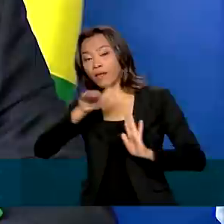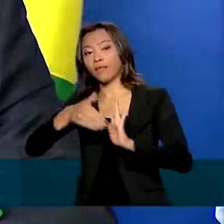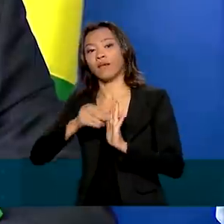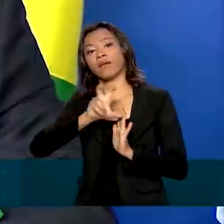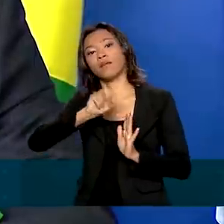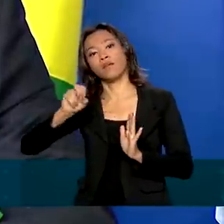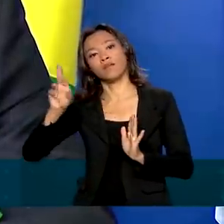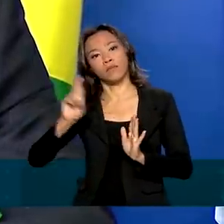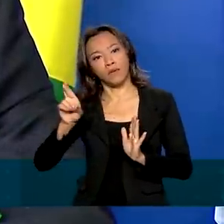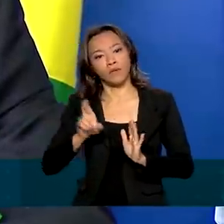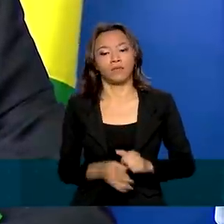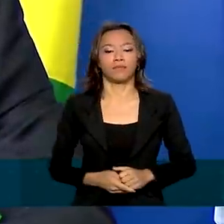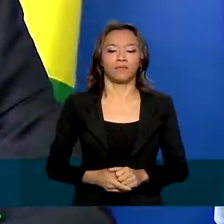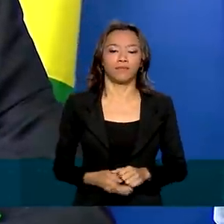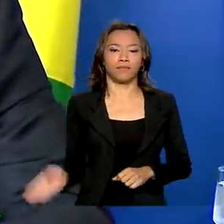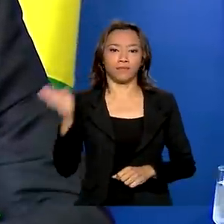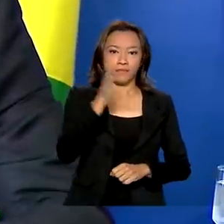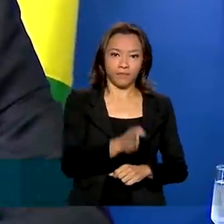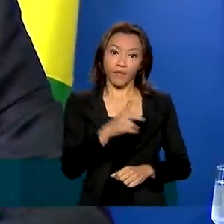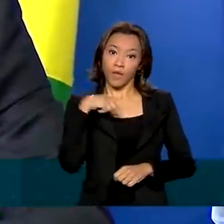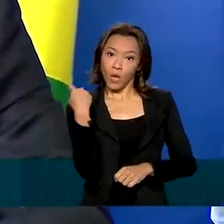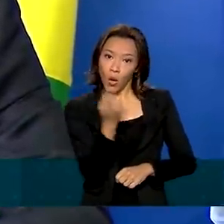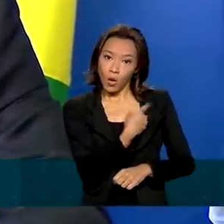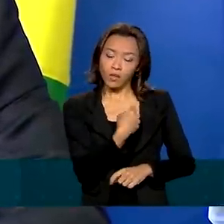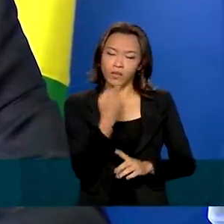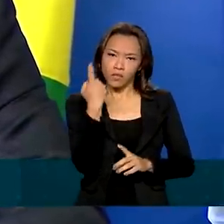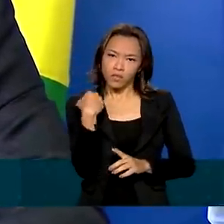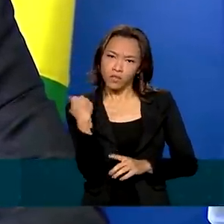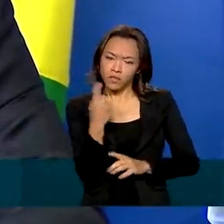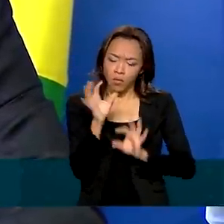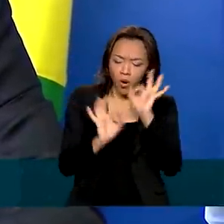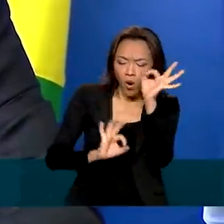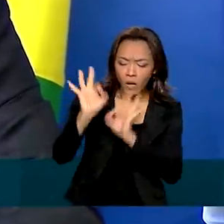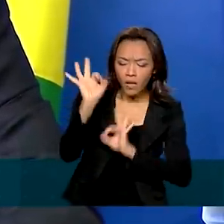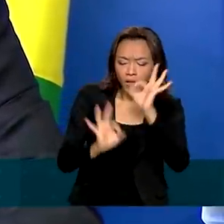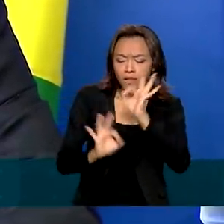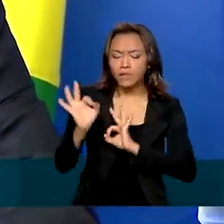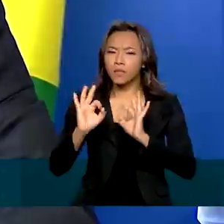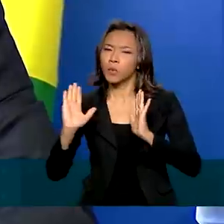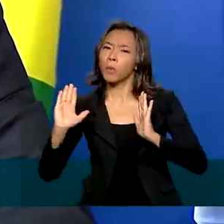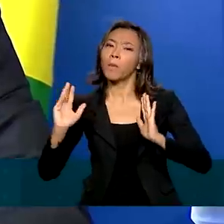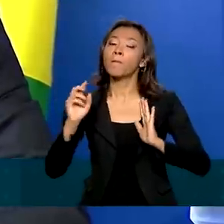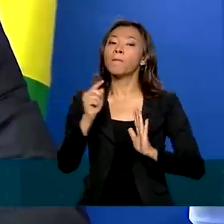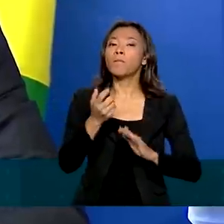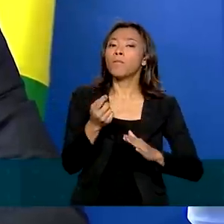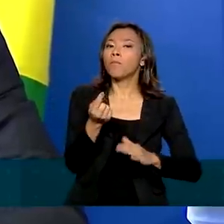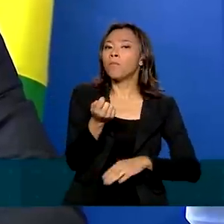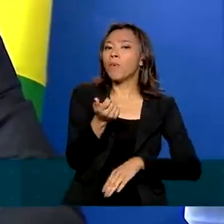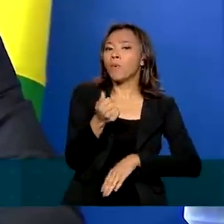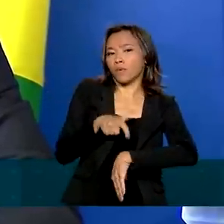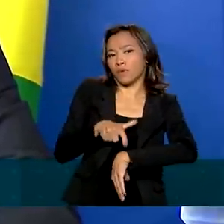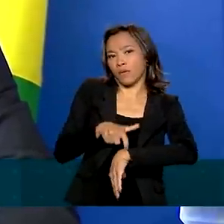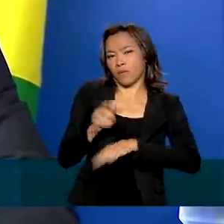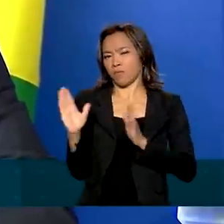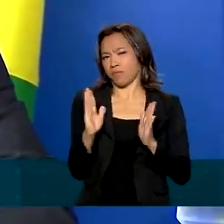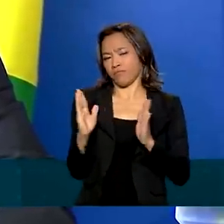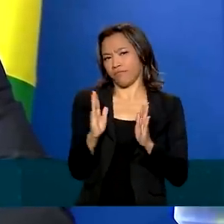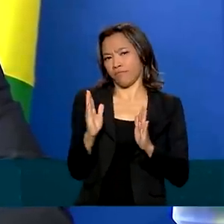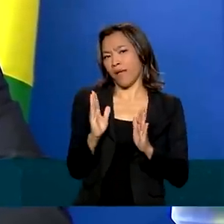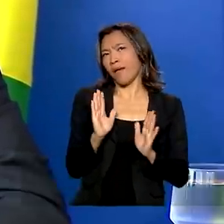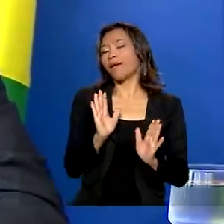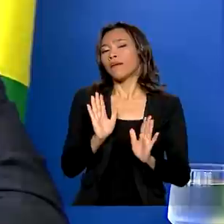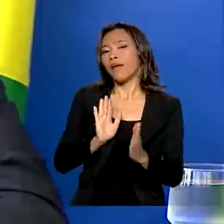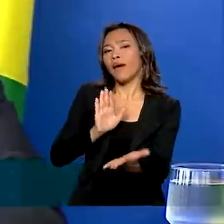reais. Estamos estruturando um benefício transitório que funcionaria até